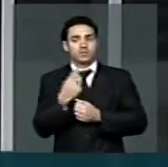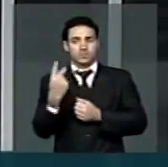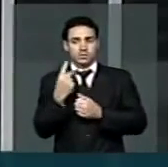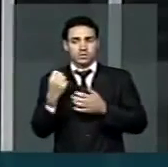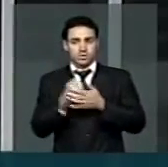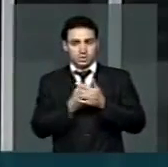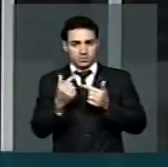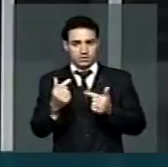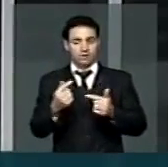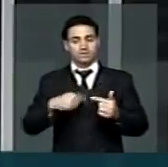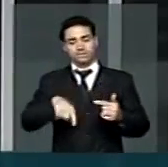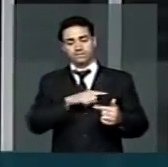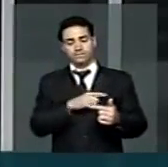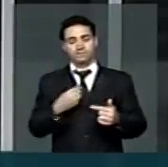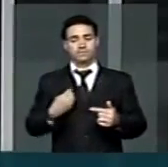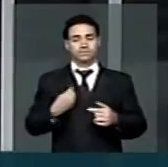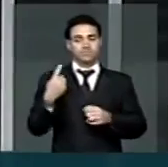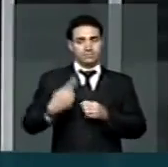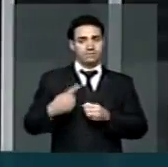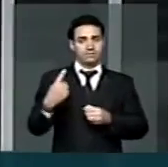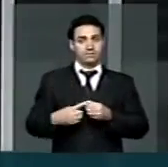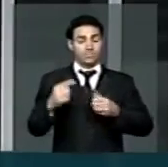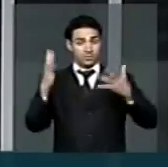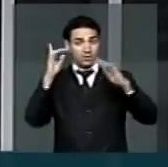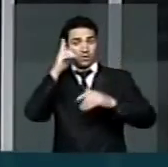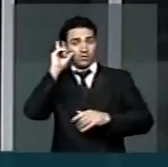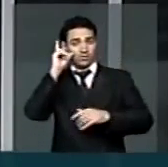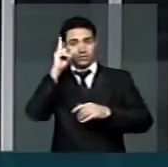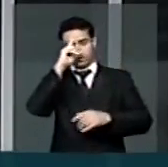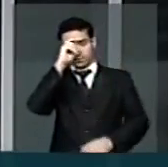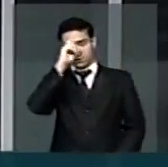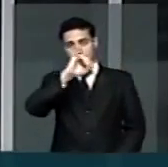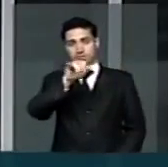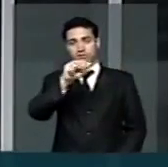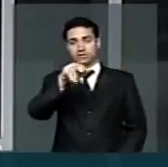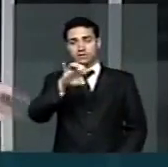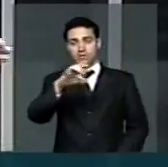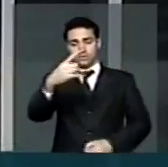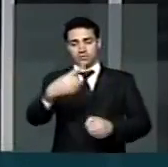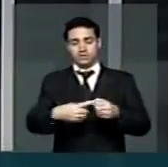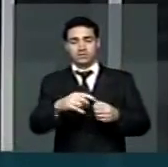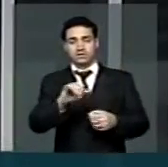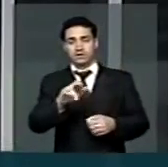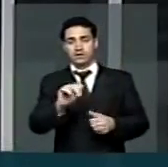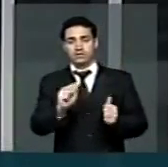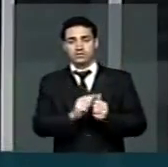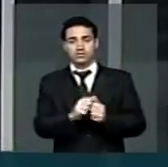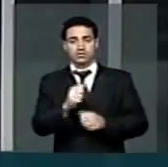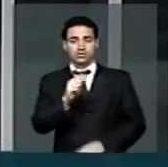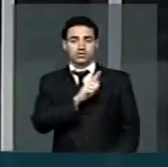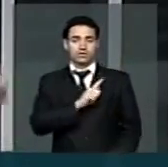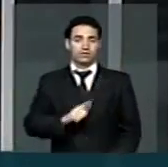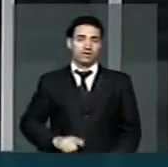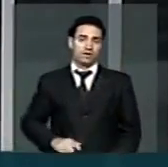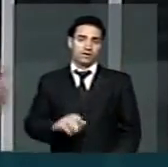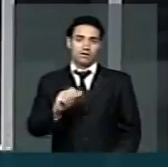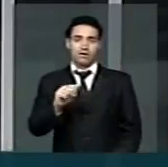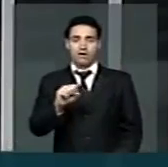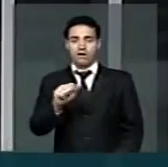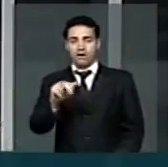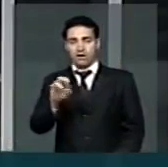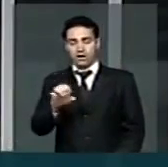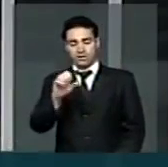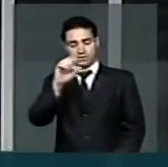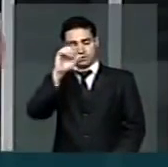nossa cidade. Comemorar ontem lá no hospital Jaime Santos Neves, no município de Serra, com o governador Casagrande, com o prefeito Aldifas, uma